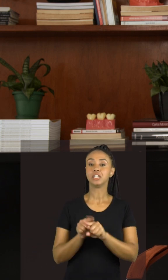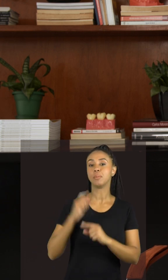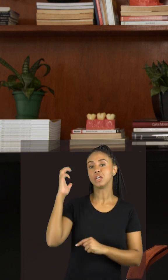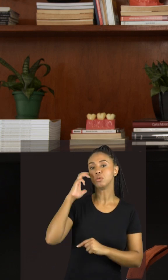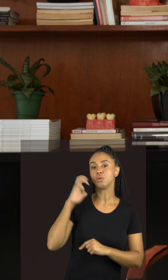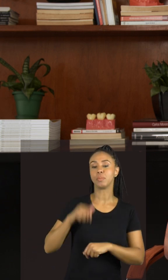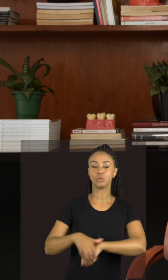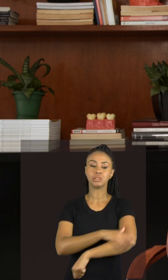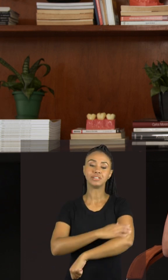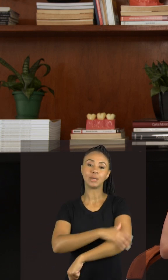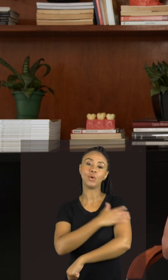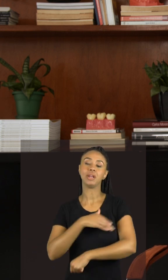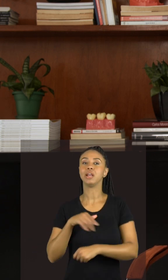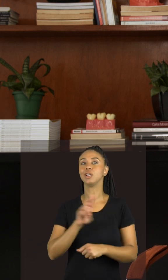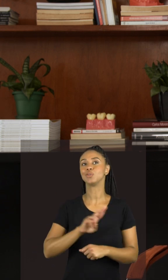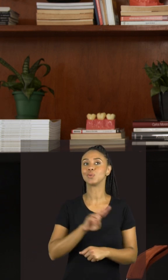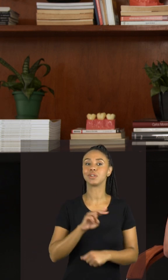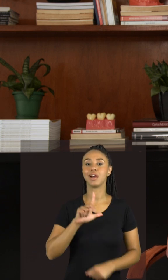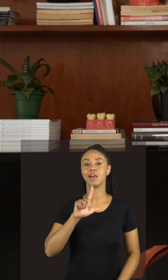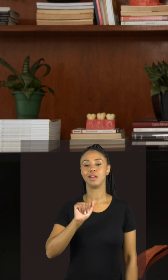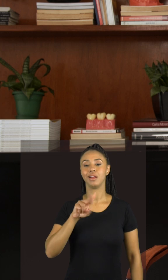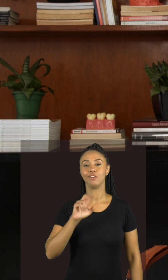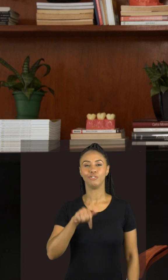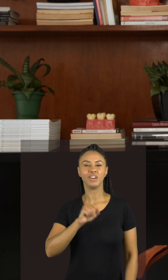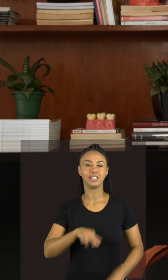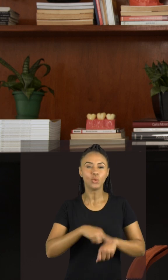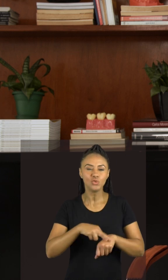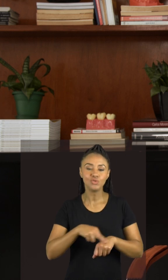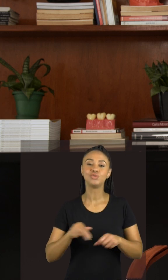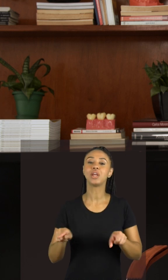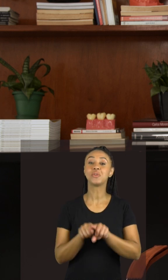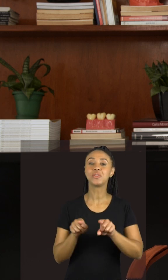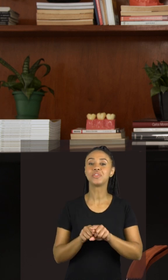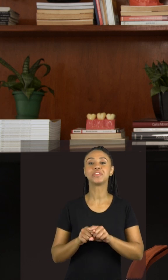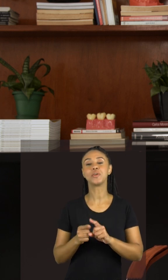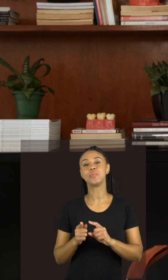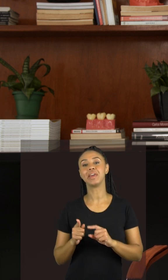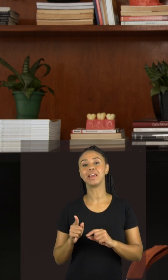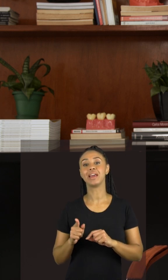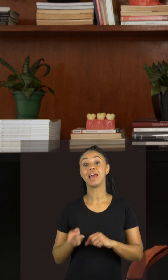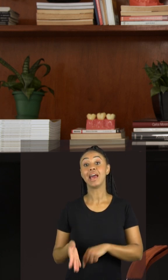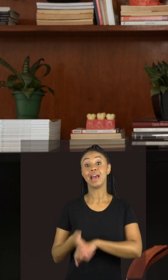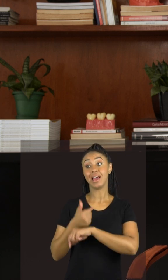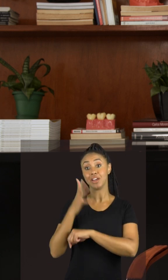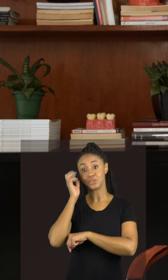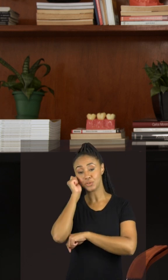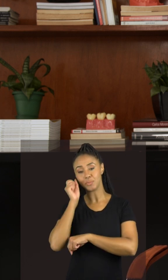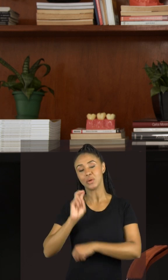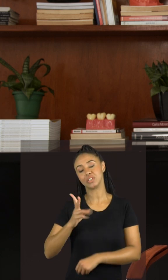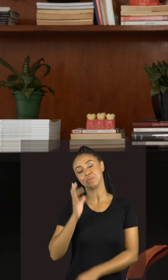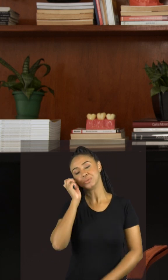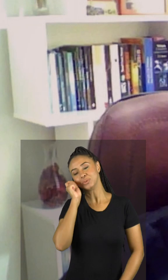sabonete bem relaxante, de lavanda. E eu sempre tiro uma sonequinha no sofá antes de dormir, e não gosto de